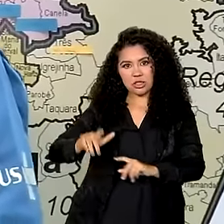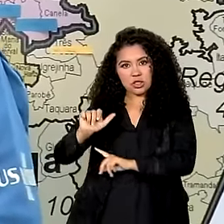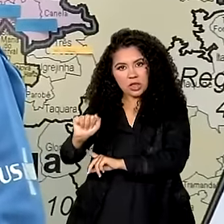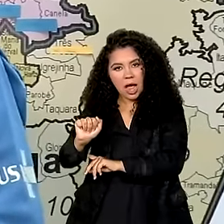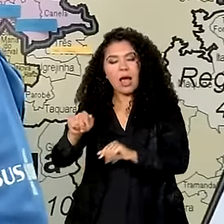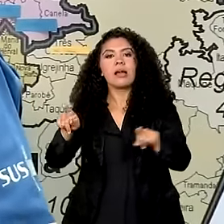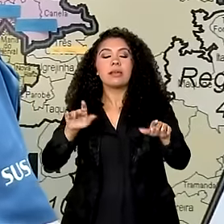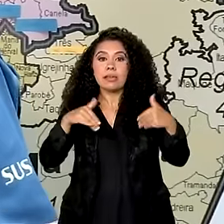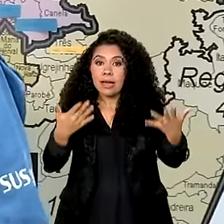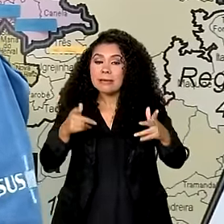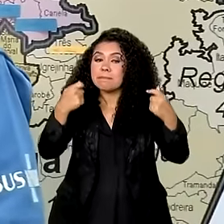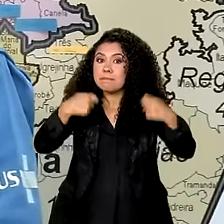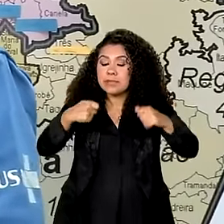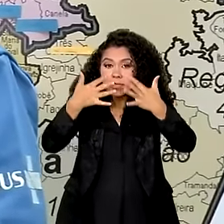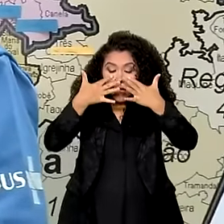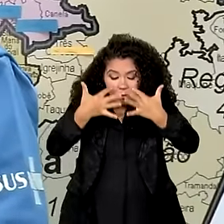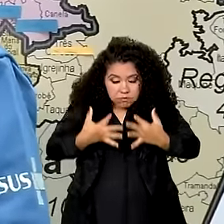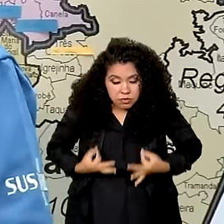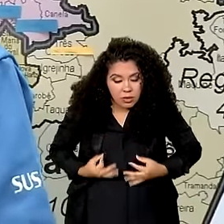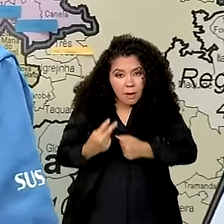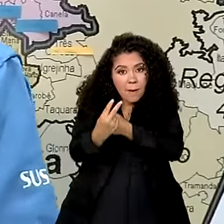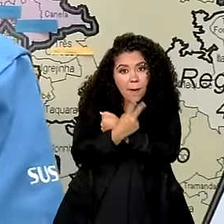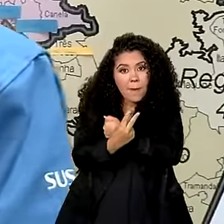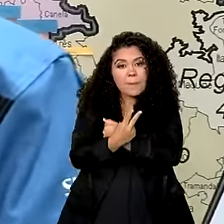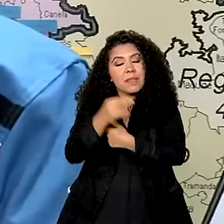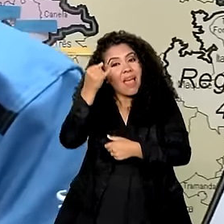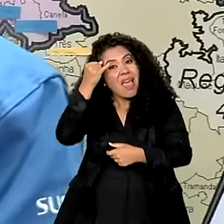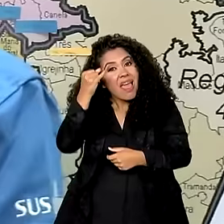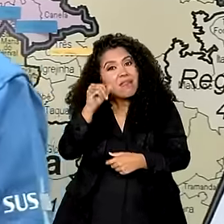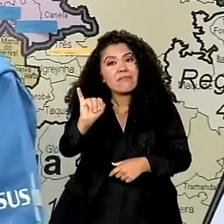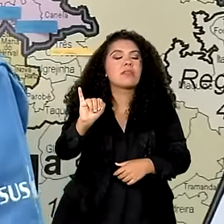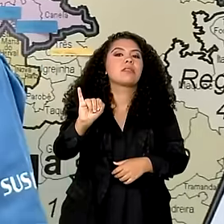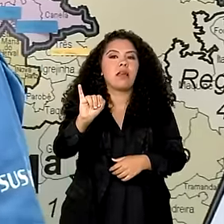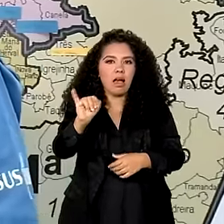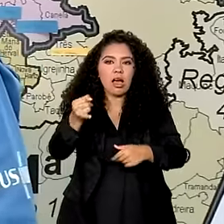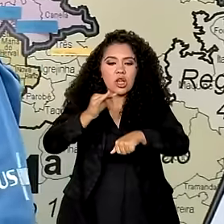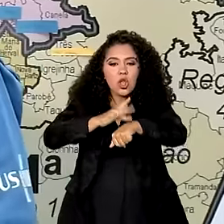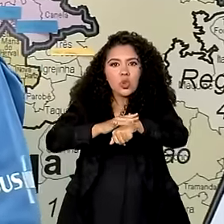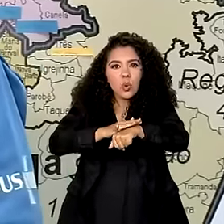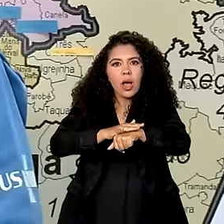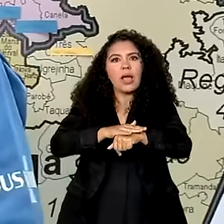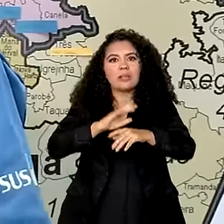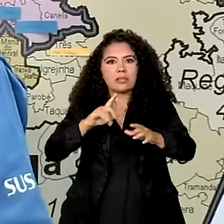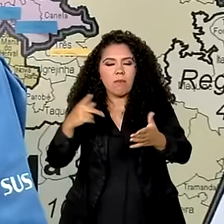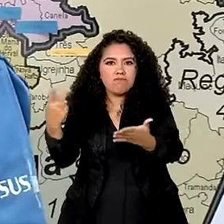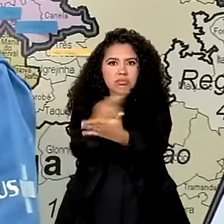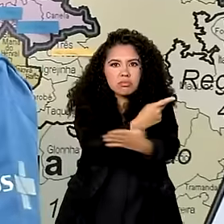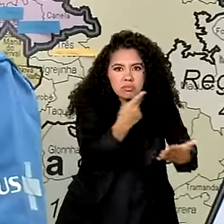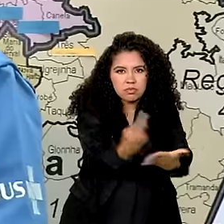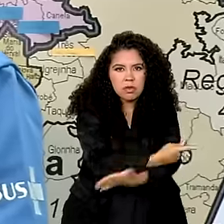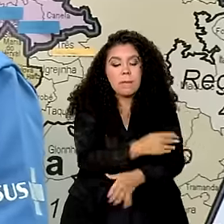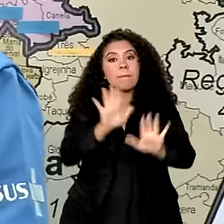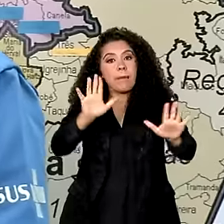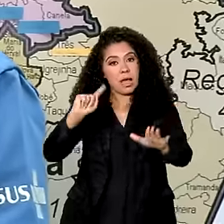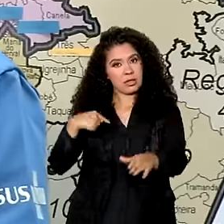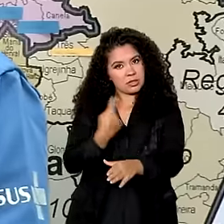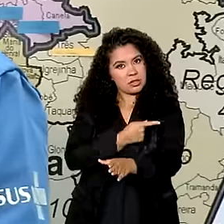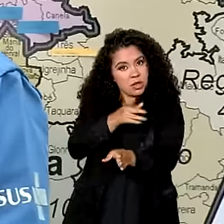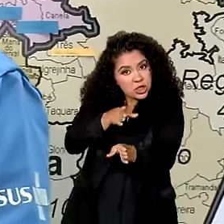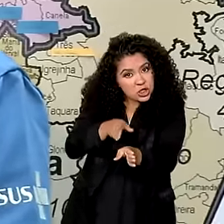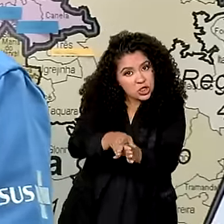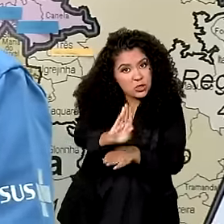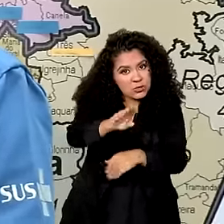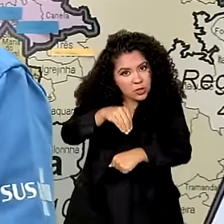Então, precisamos cuidar para tentar evitar que essas doenças ocorram. E a gente tem algumas recomendações aí para a